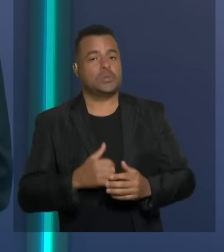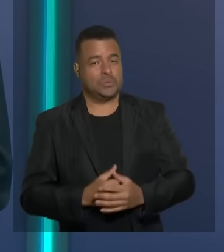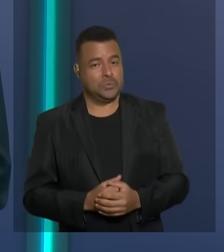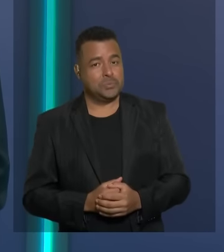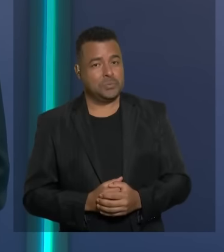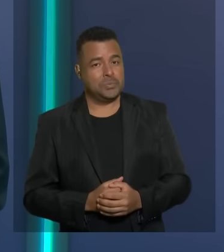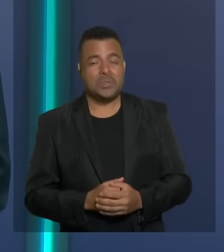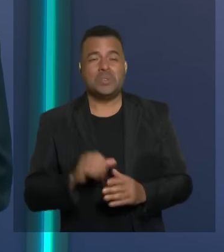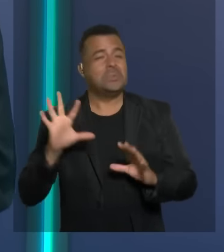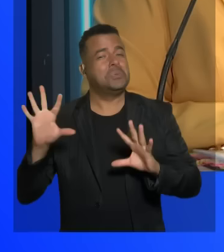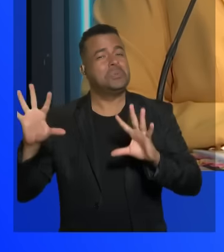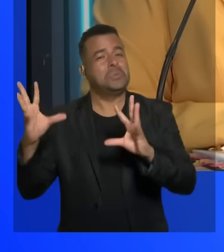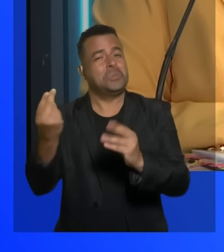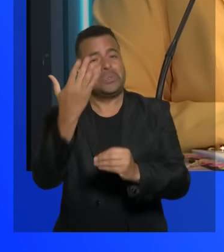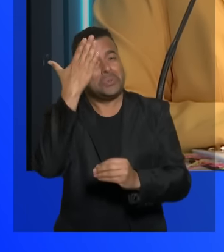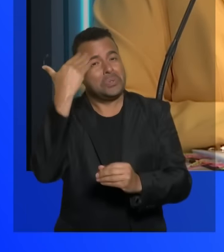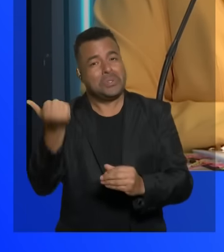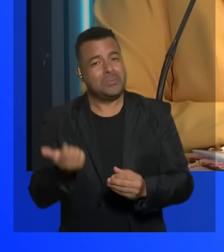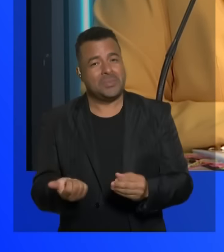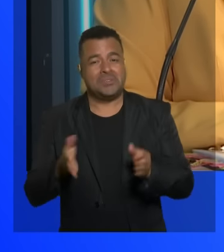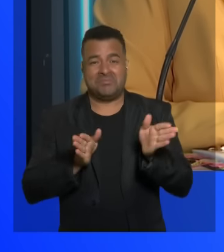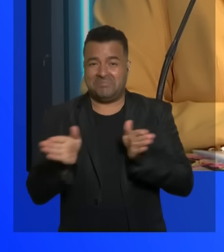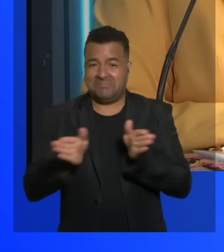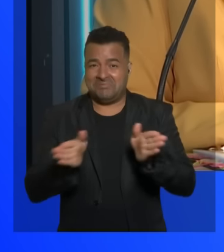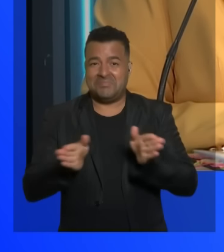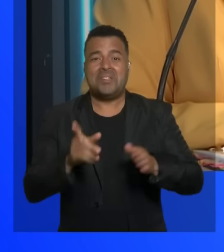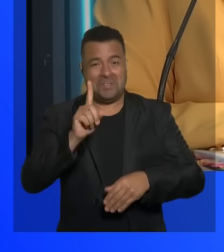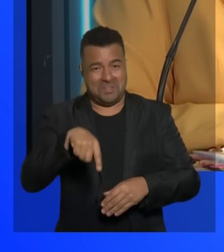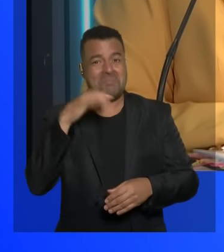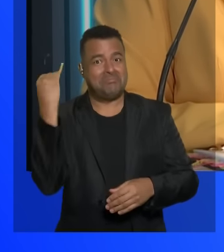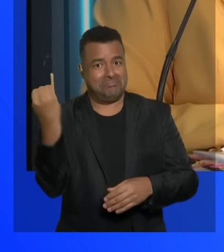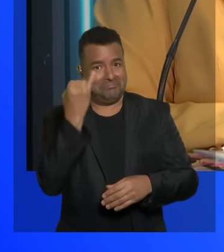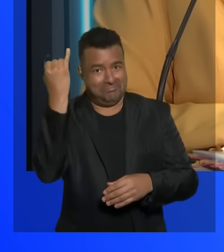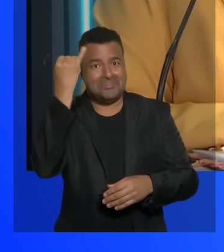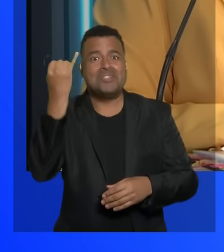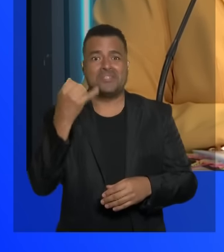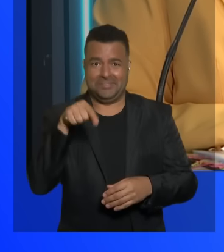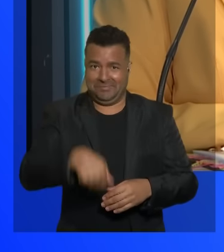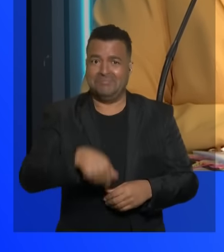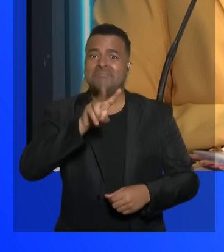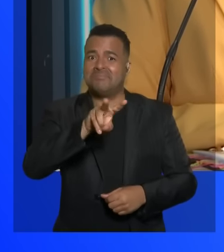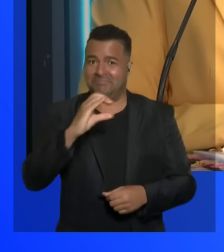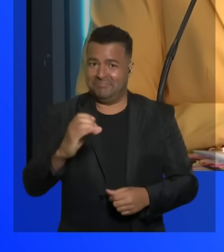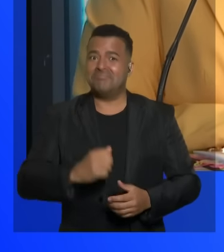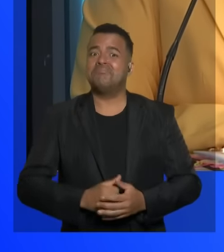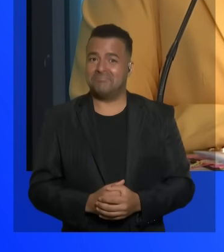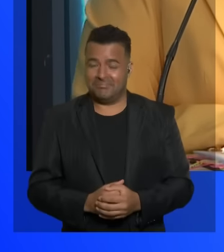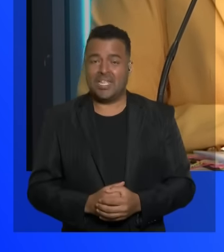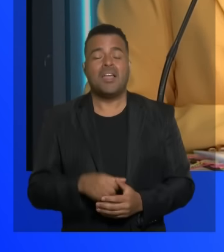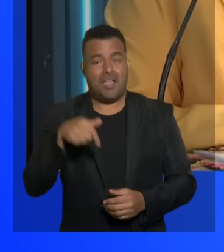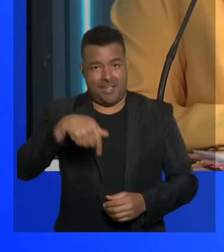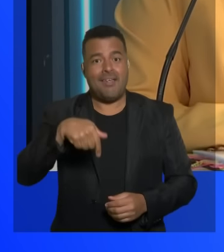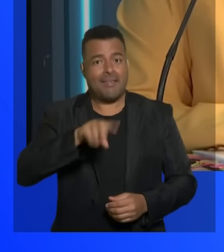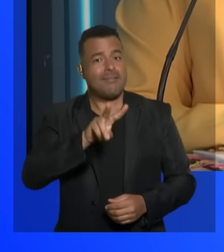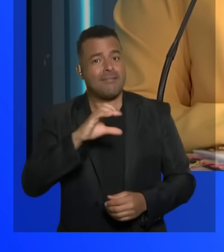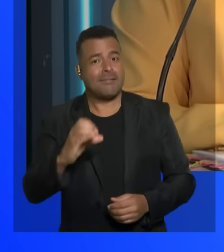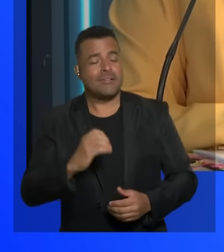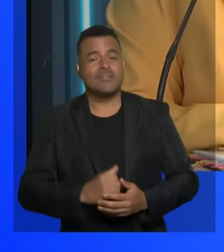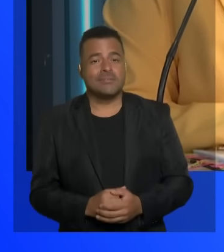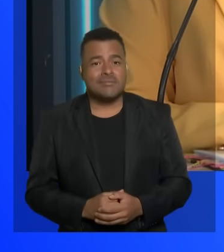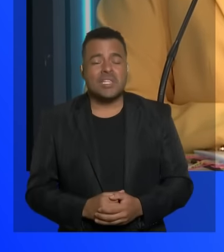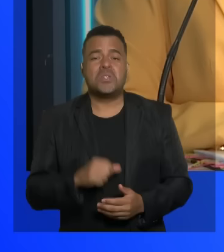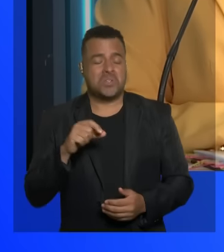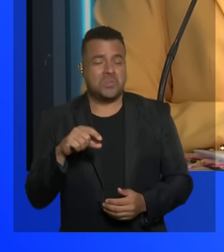todos sabem que a acessibilidade é muito importante para as cidades. E aqui em Vitória da Conquista,